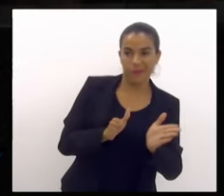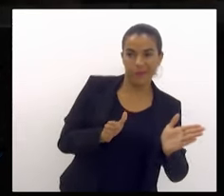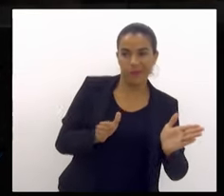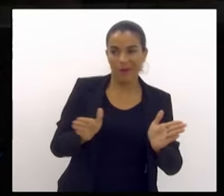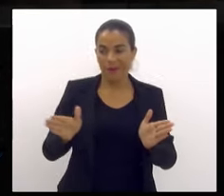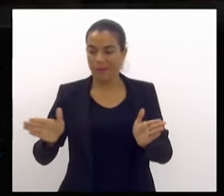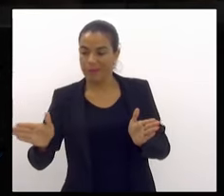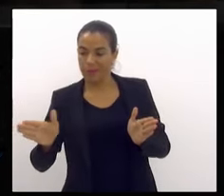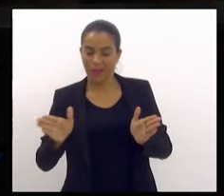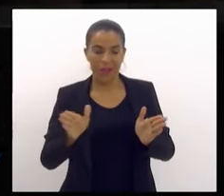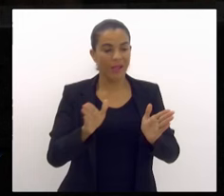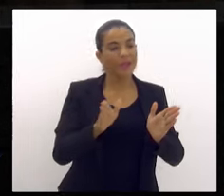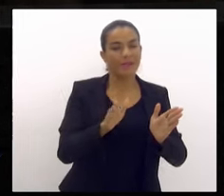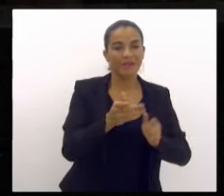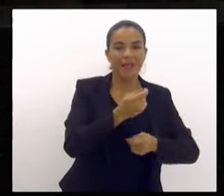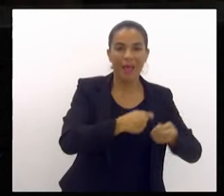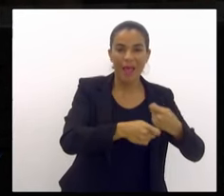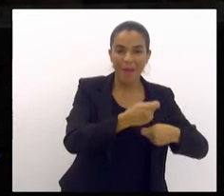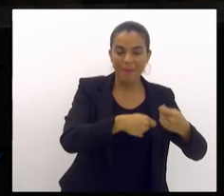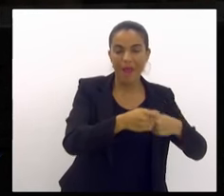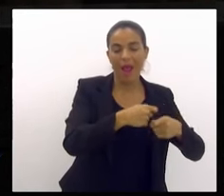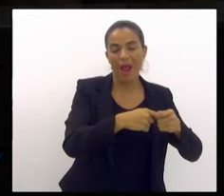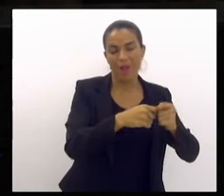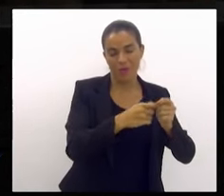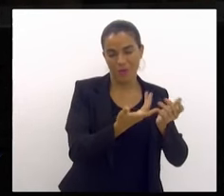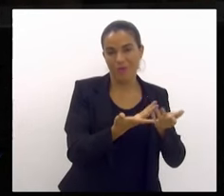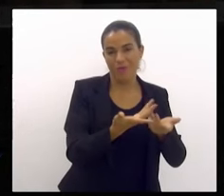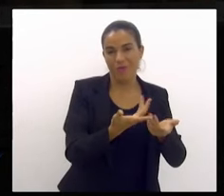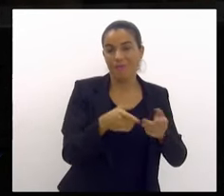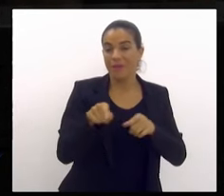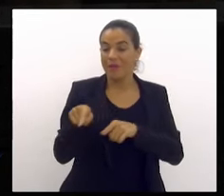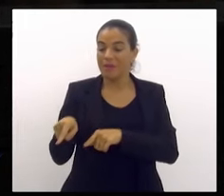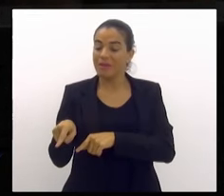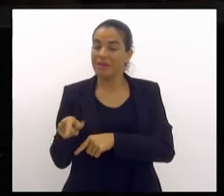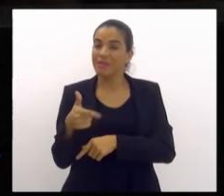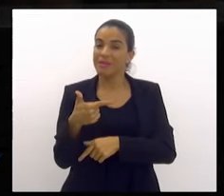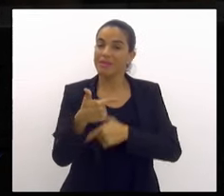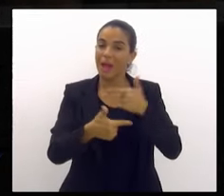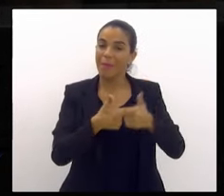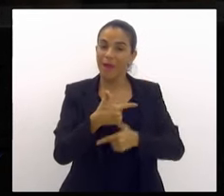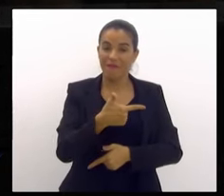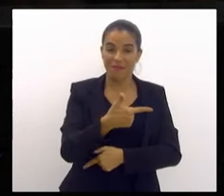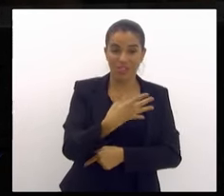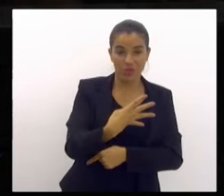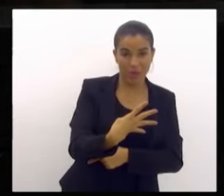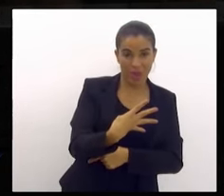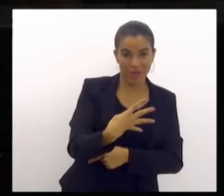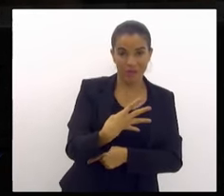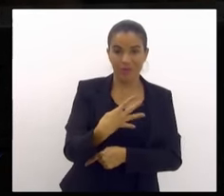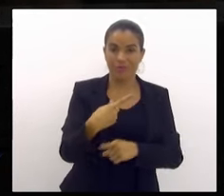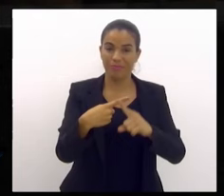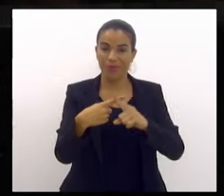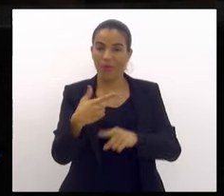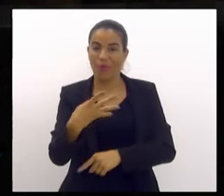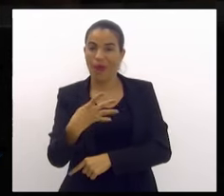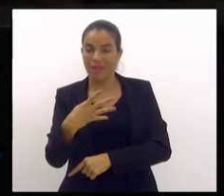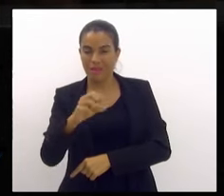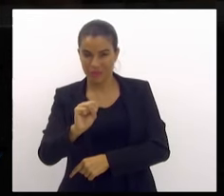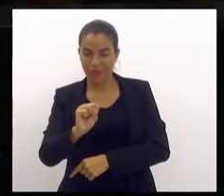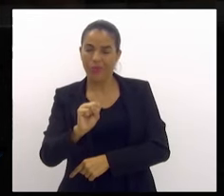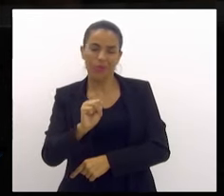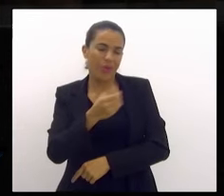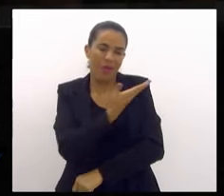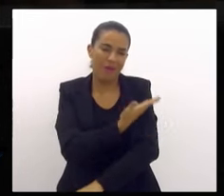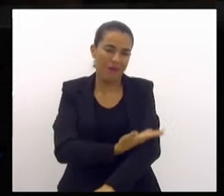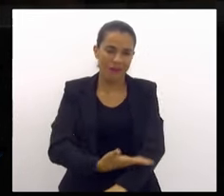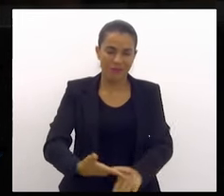parte que trabalha muitas vezes 24 por 48. É hábito na área